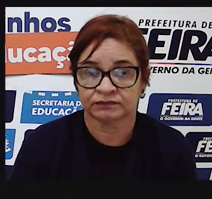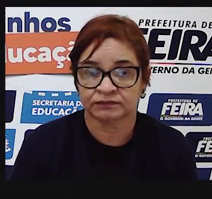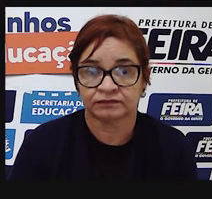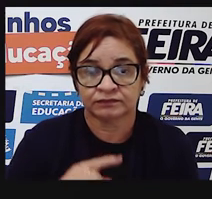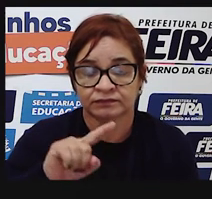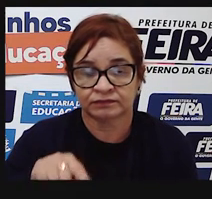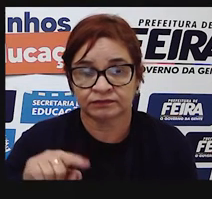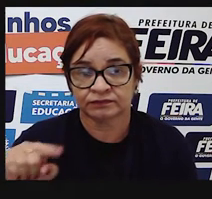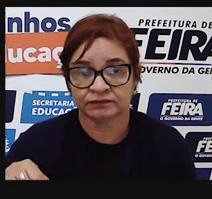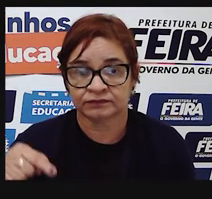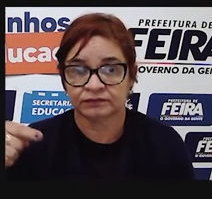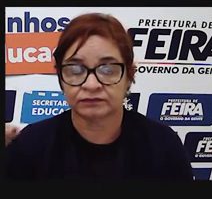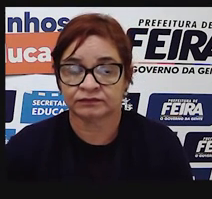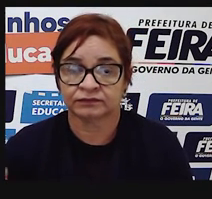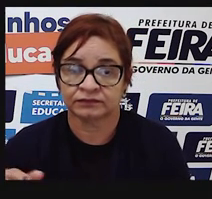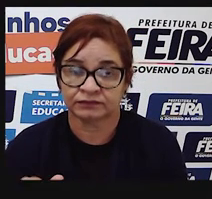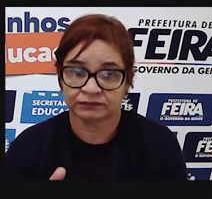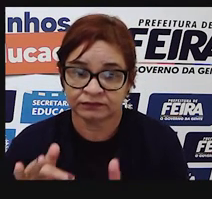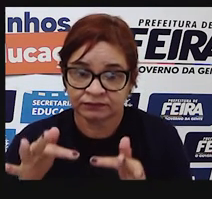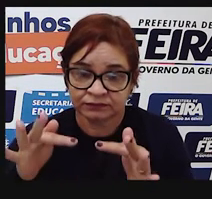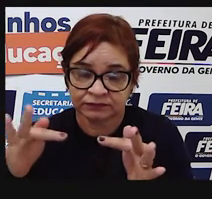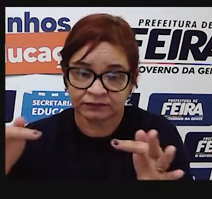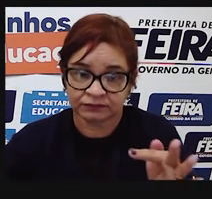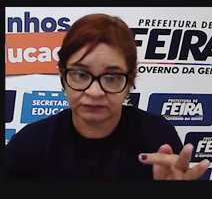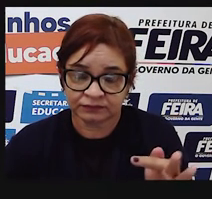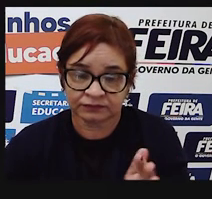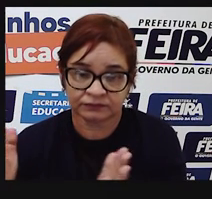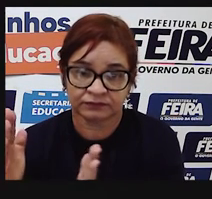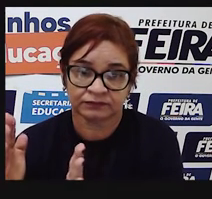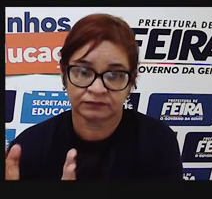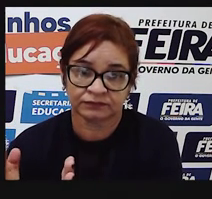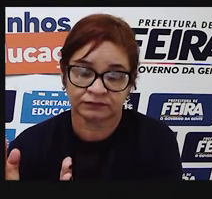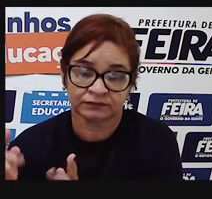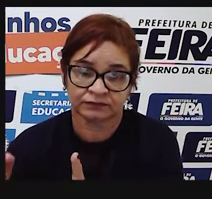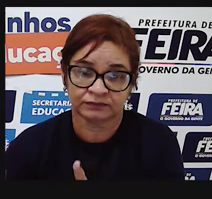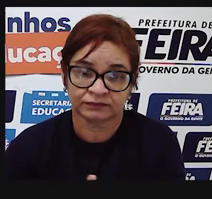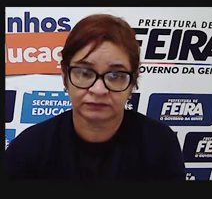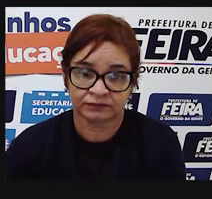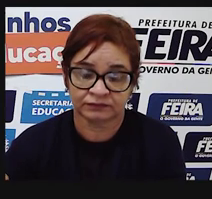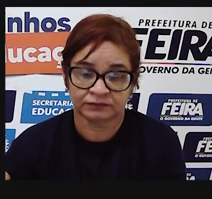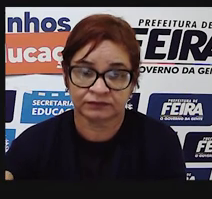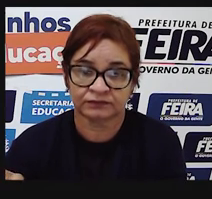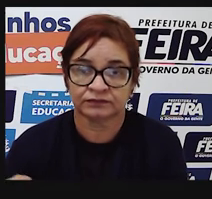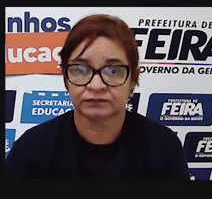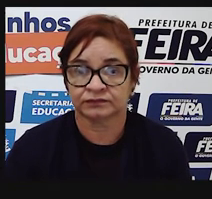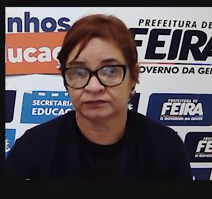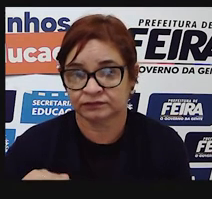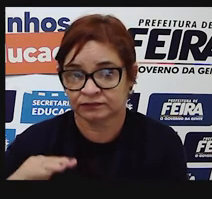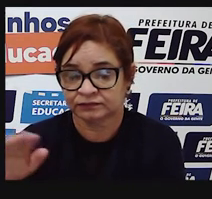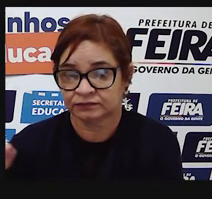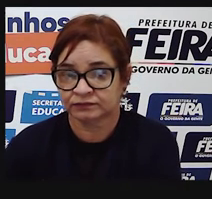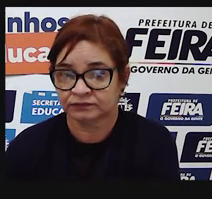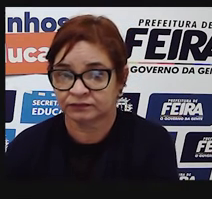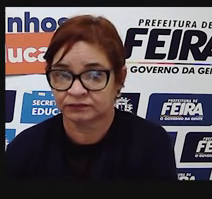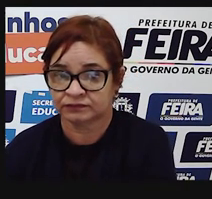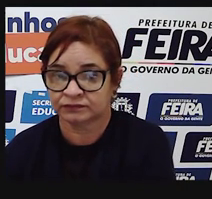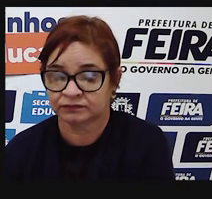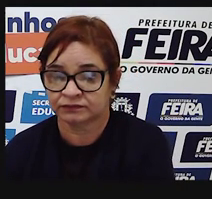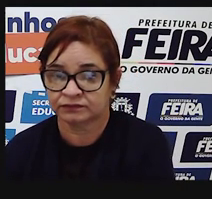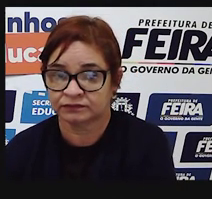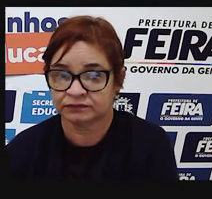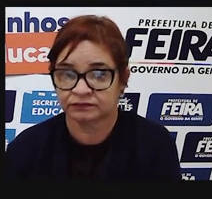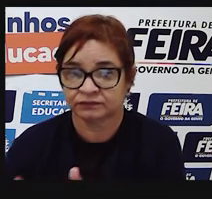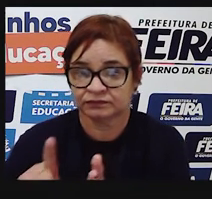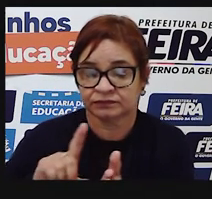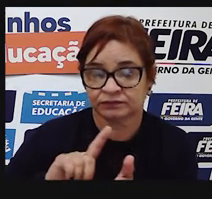Quando ele vem no meio da frase, ele vai estar entre vírgulas. E quando ele está no final da frase, a vírgula vem antes dele.